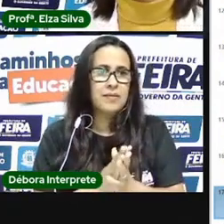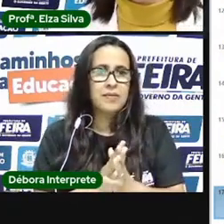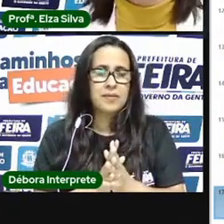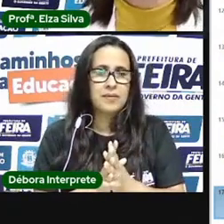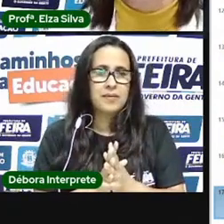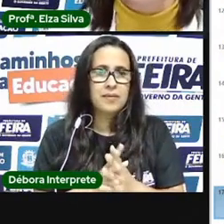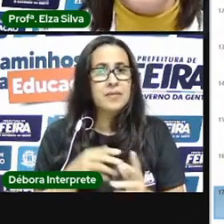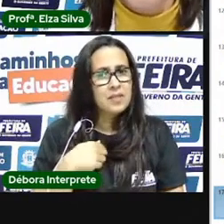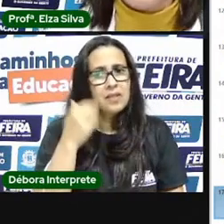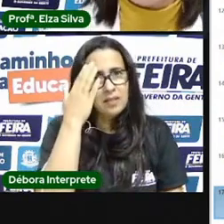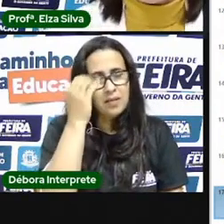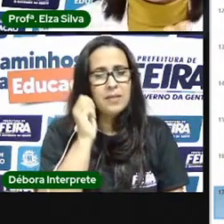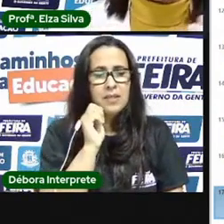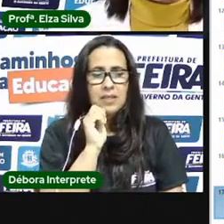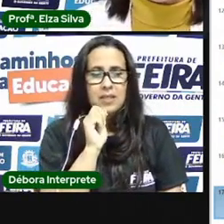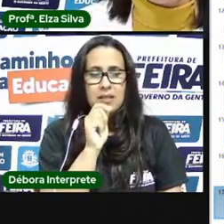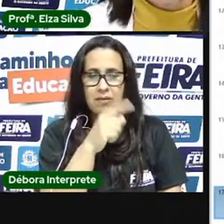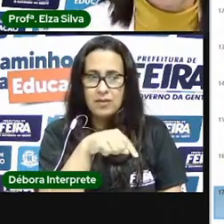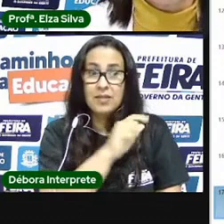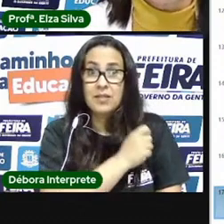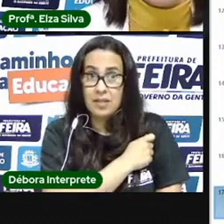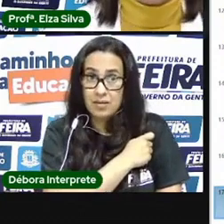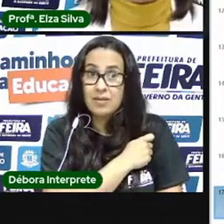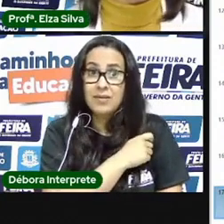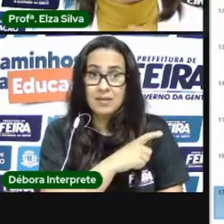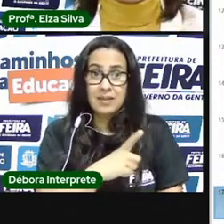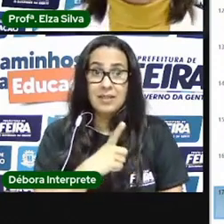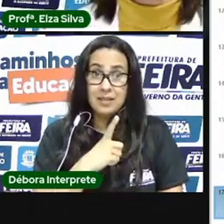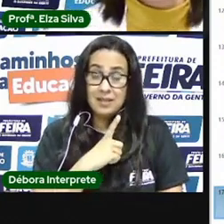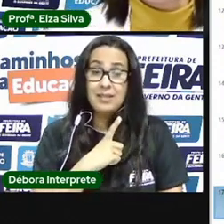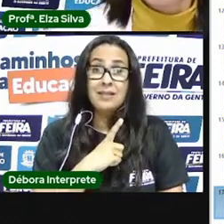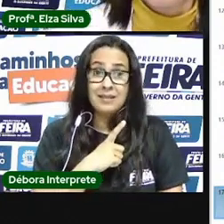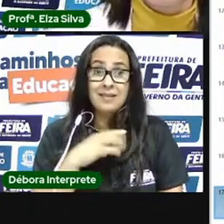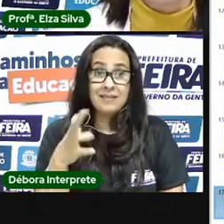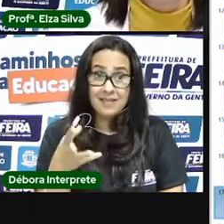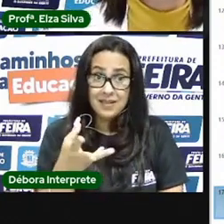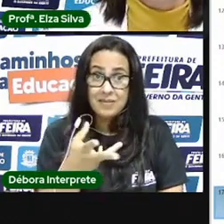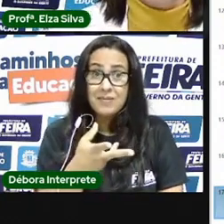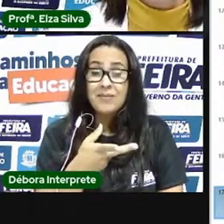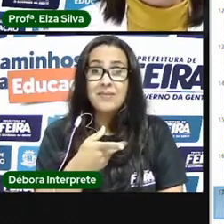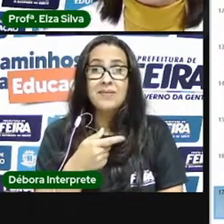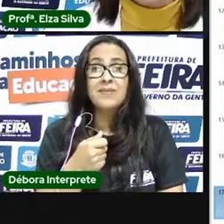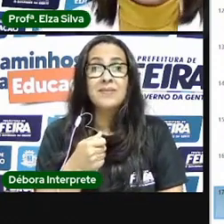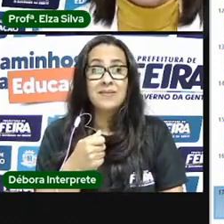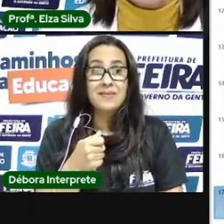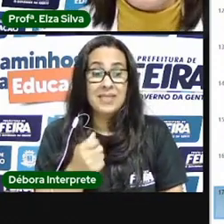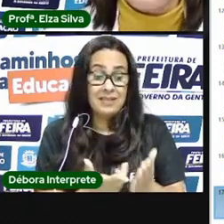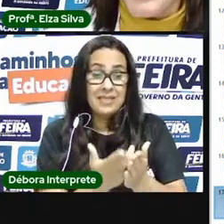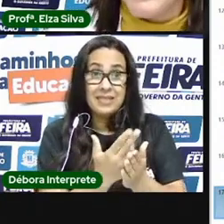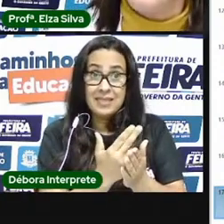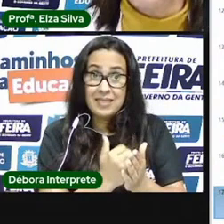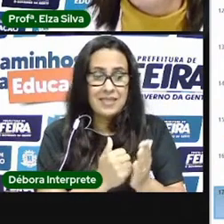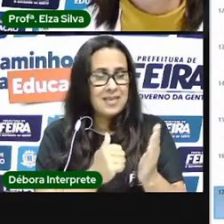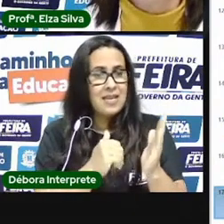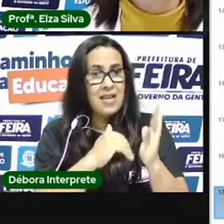vocês tem talento talento para fazer história em quadrinho talento para reproduzir desenhos talento para pintar